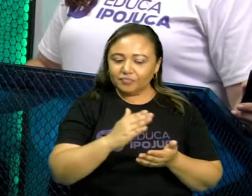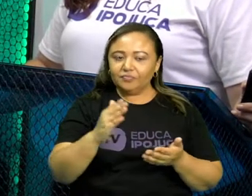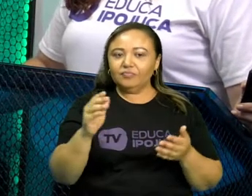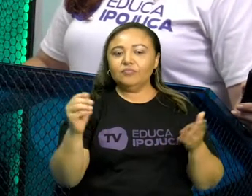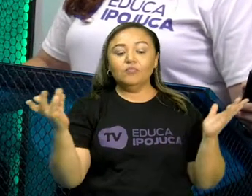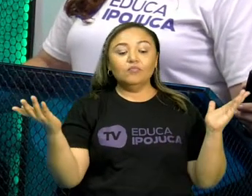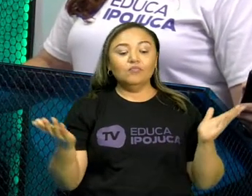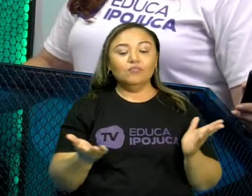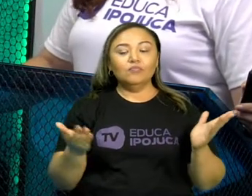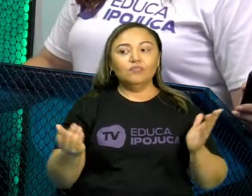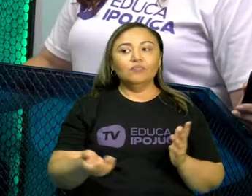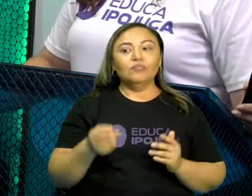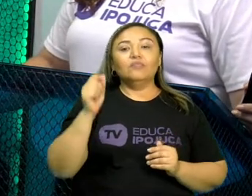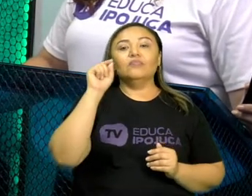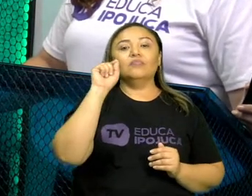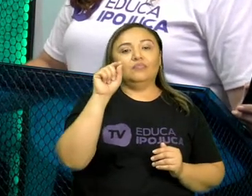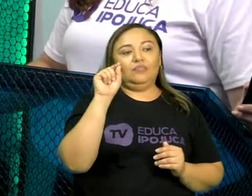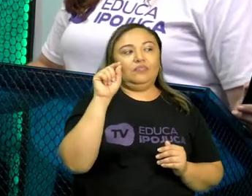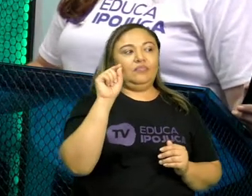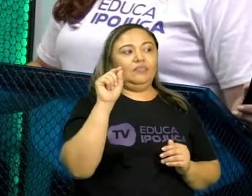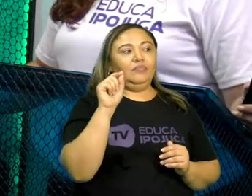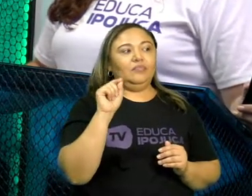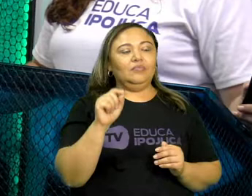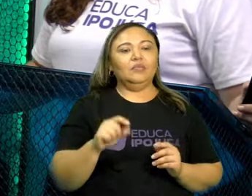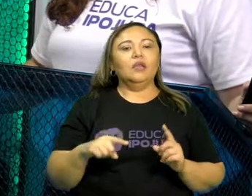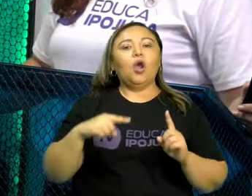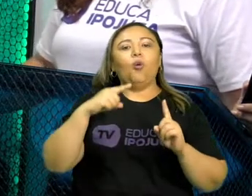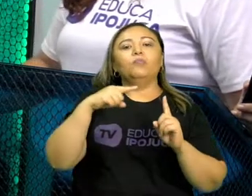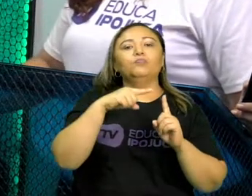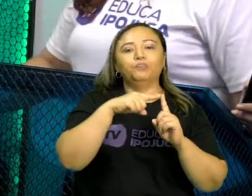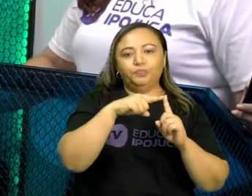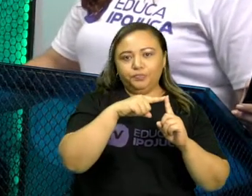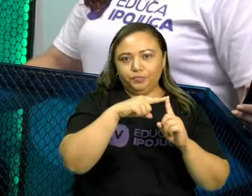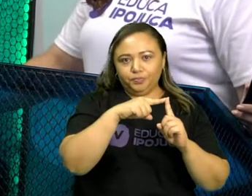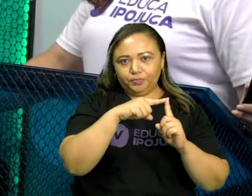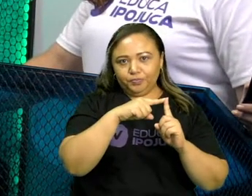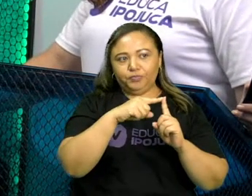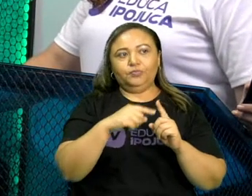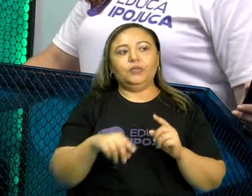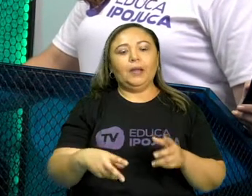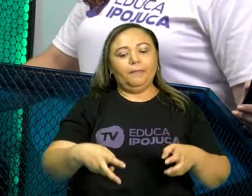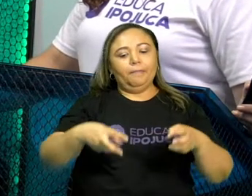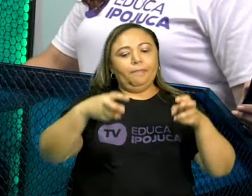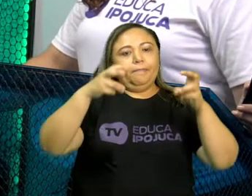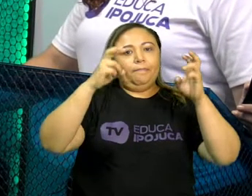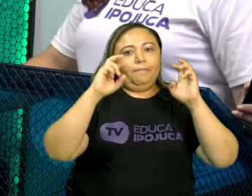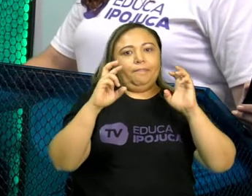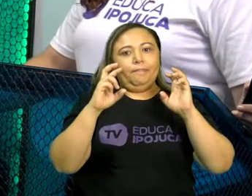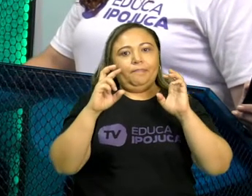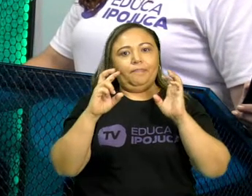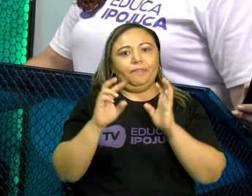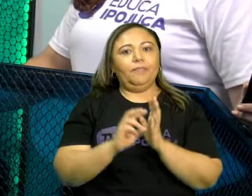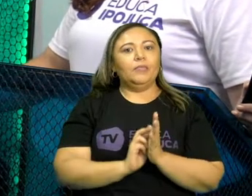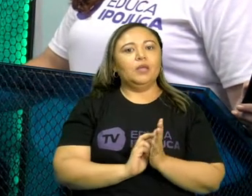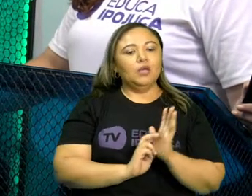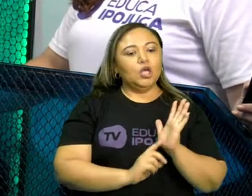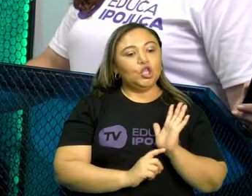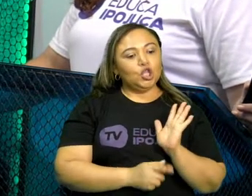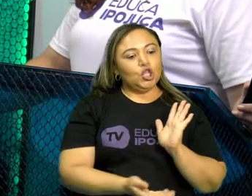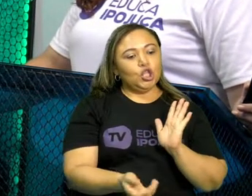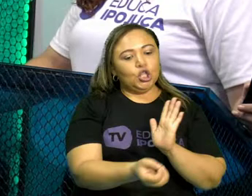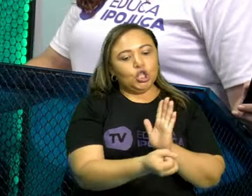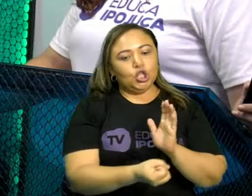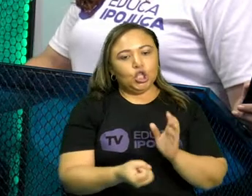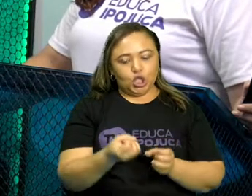O que temos para hoje? Objetivos da aula. Perceber a presença de modalizadores